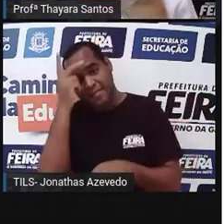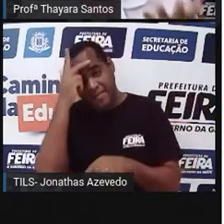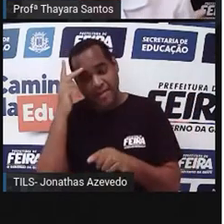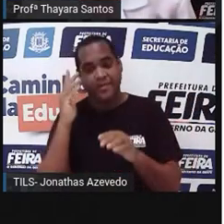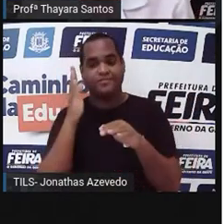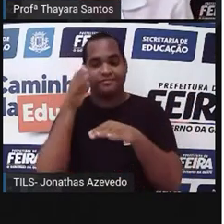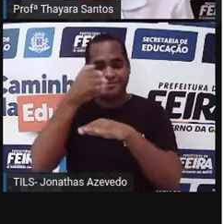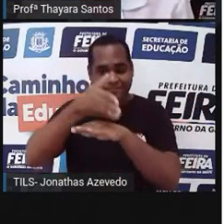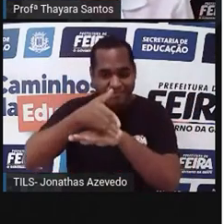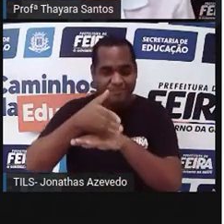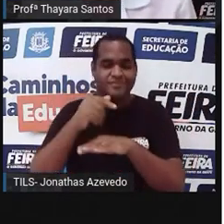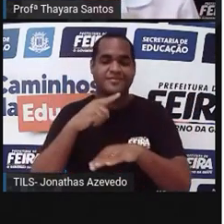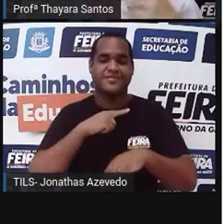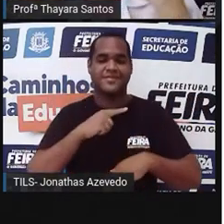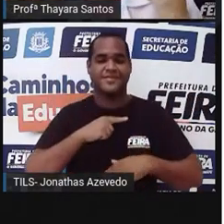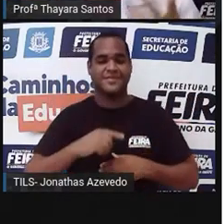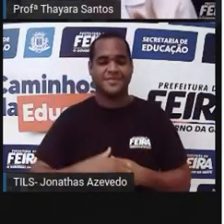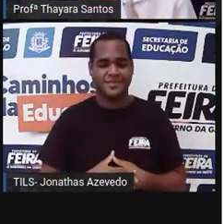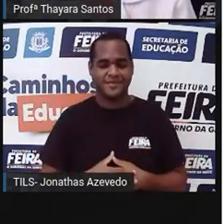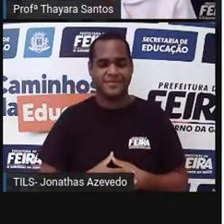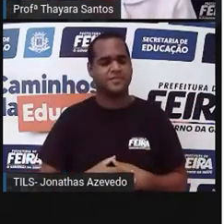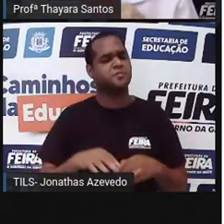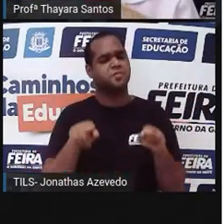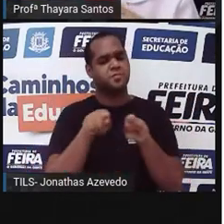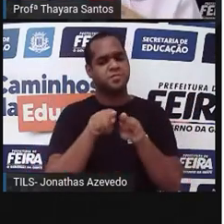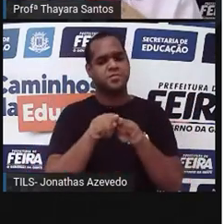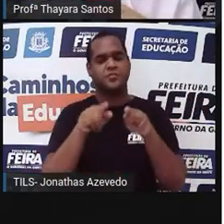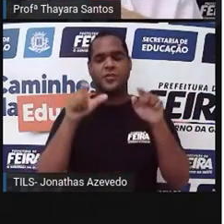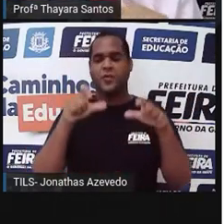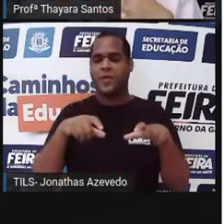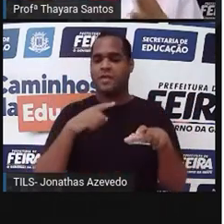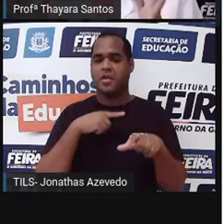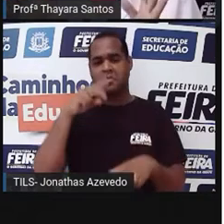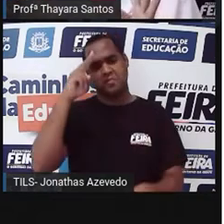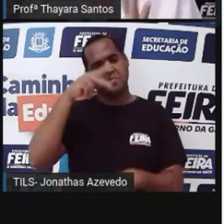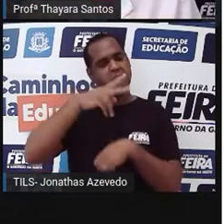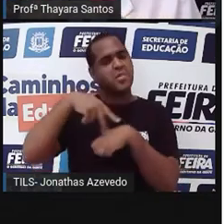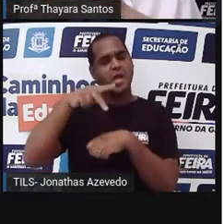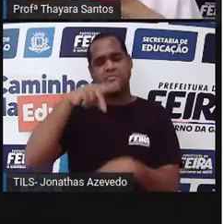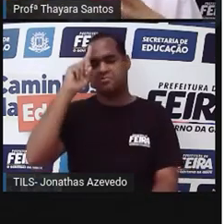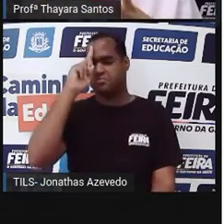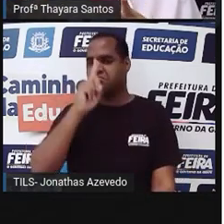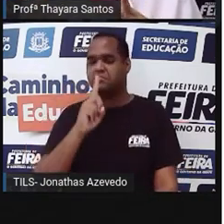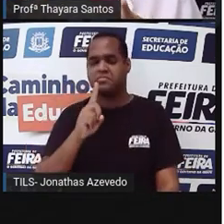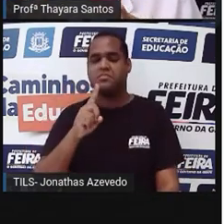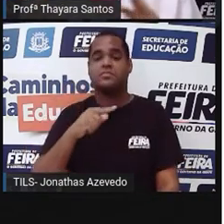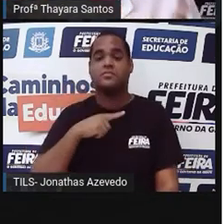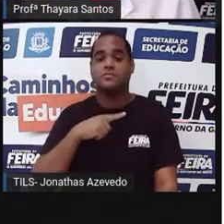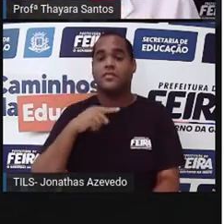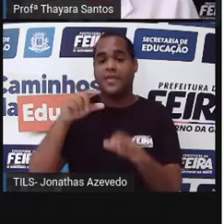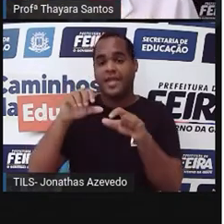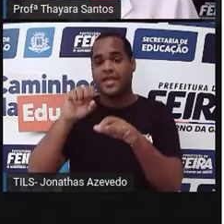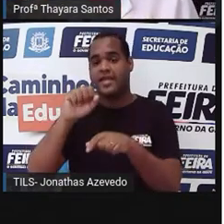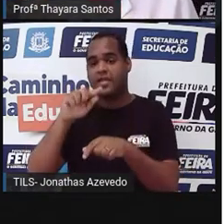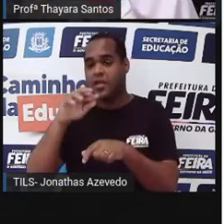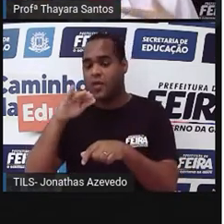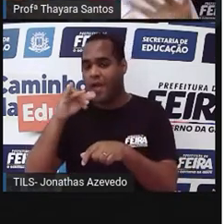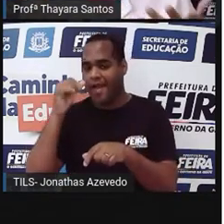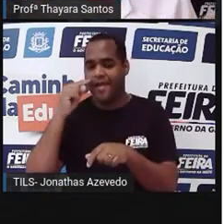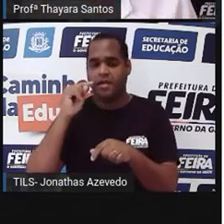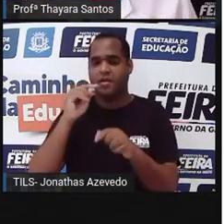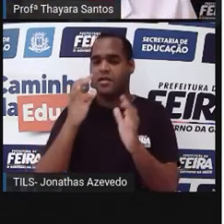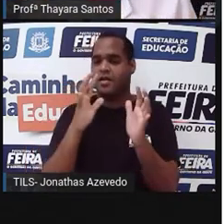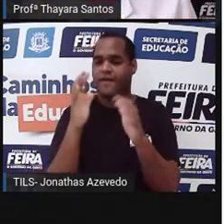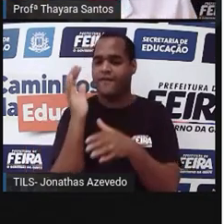hospedam dentro dessas árvores. Tem um lugar, eu não lembro agora qual país, que uma secóia dessa caiu e